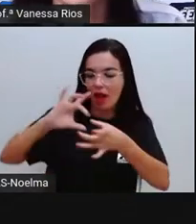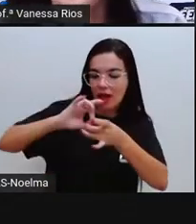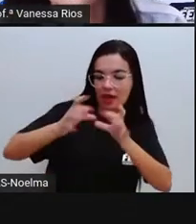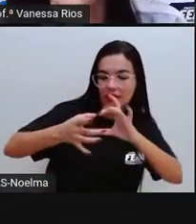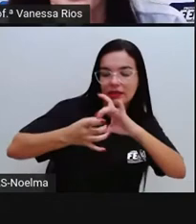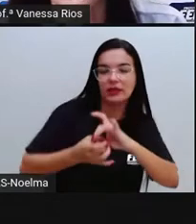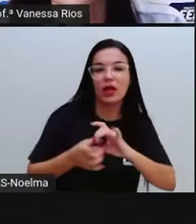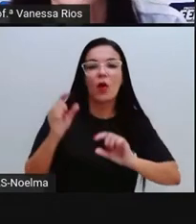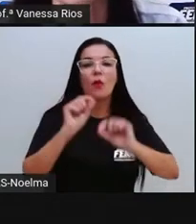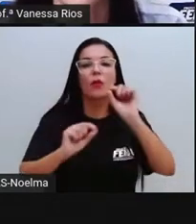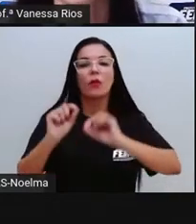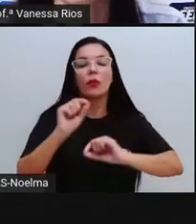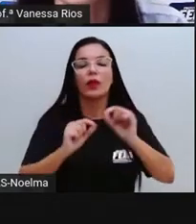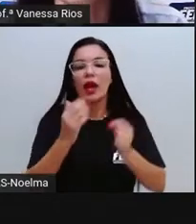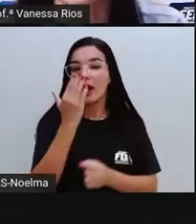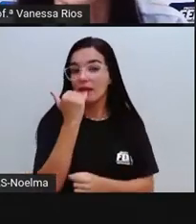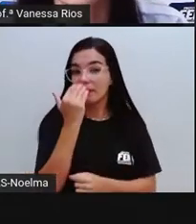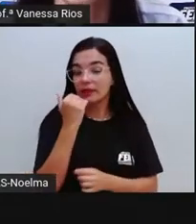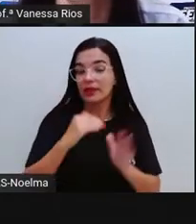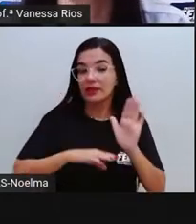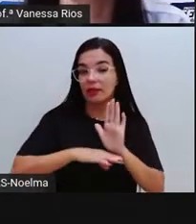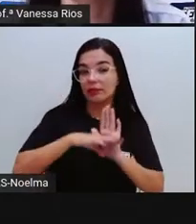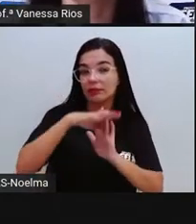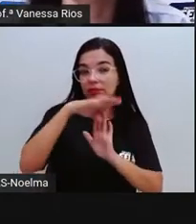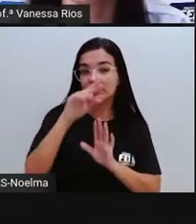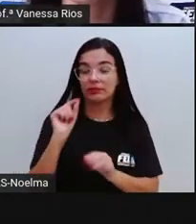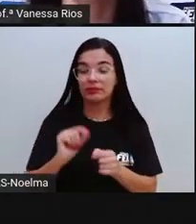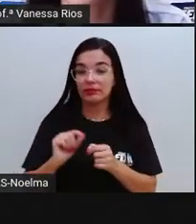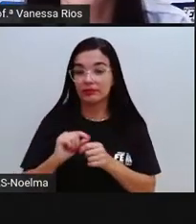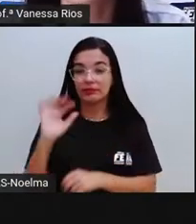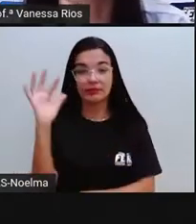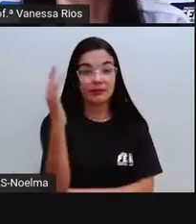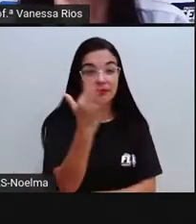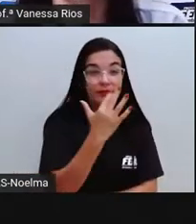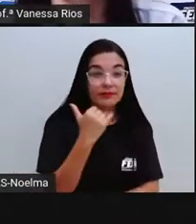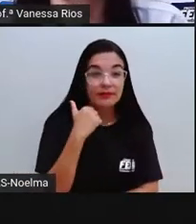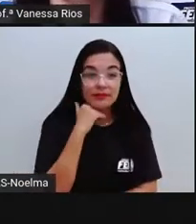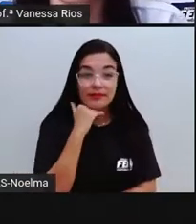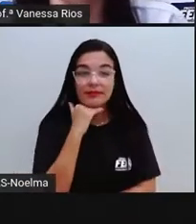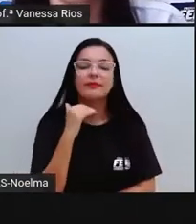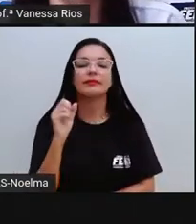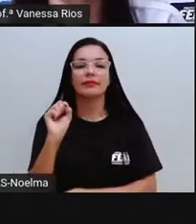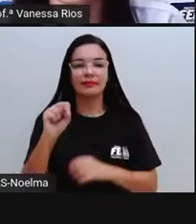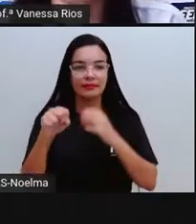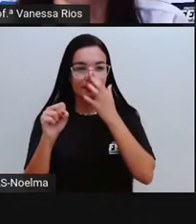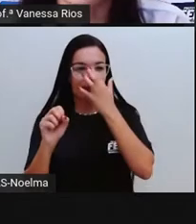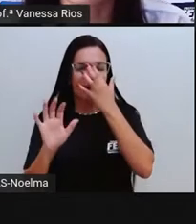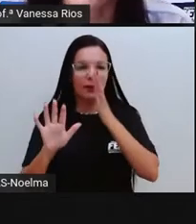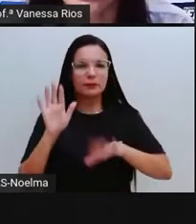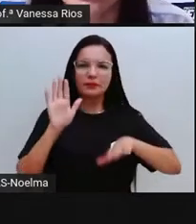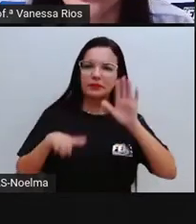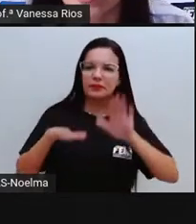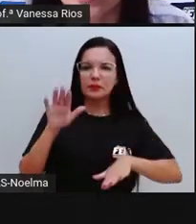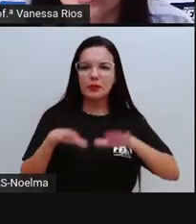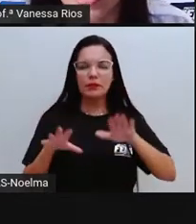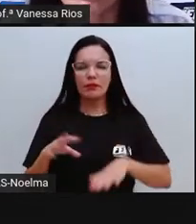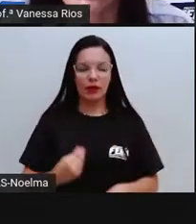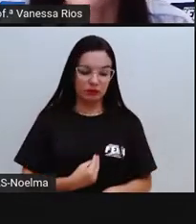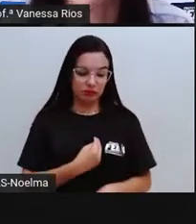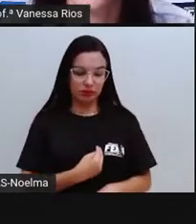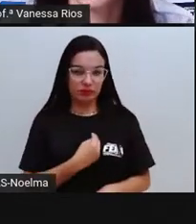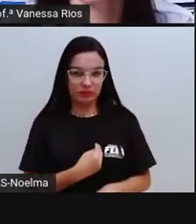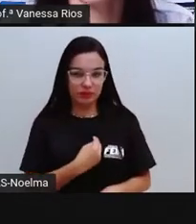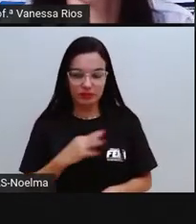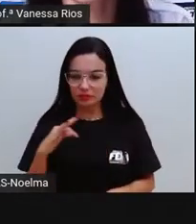alimentação realizado pelas plantas? Normalmente a gente percebe, né, os seres vivos se